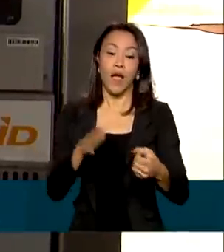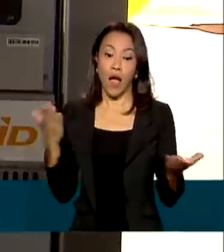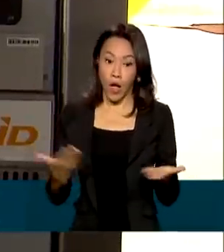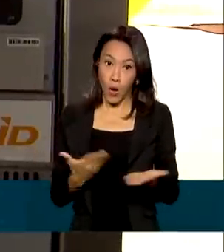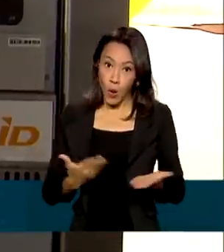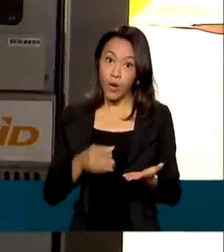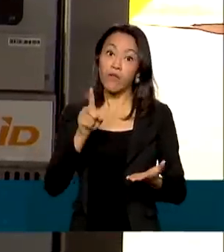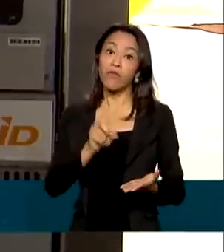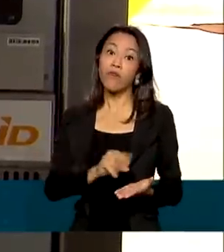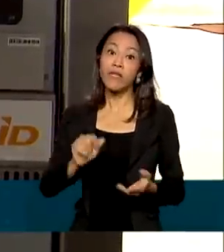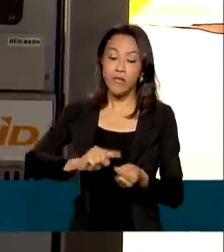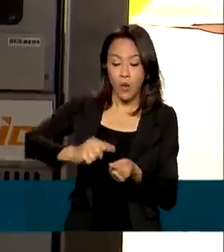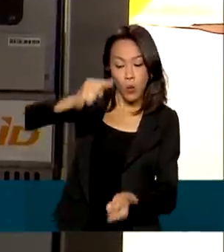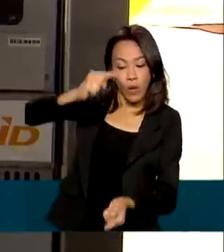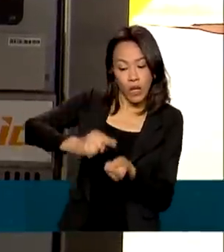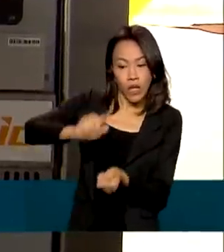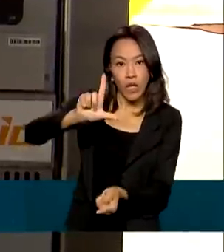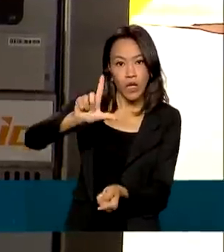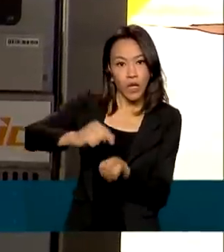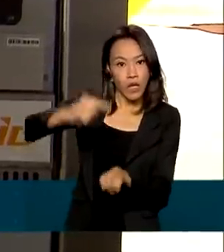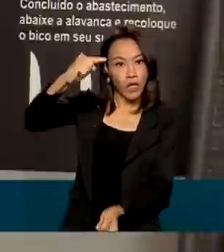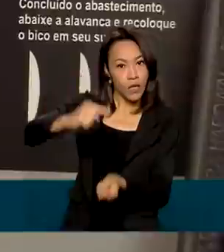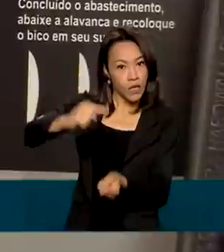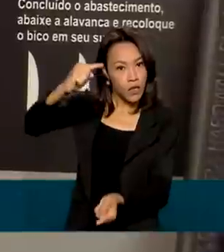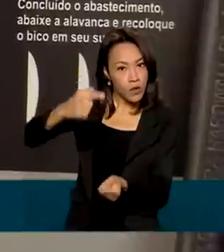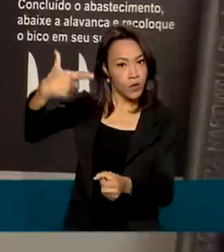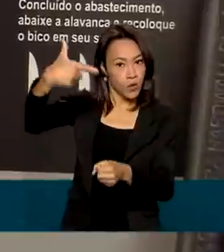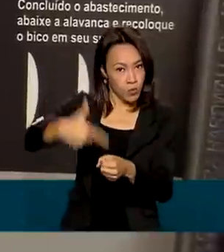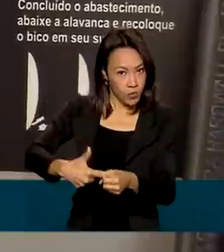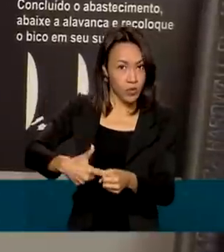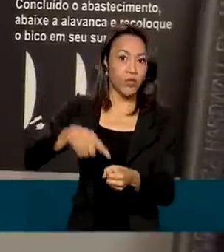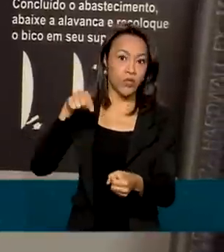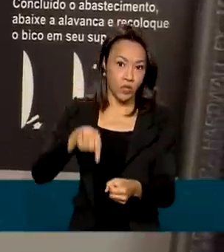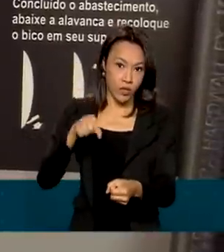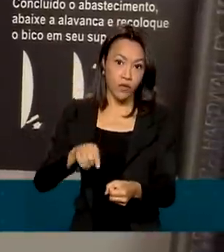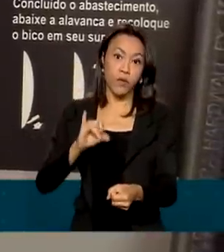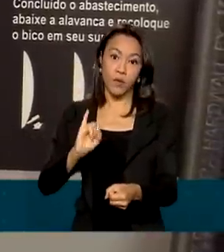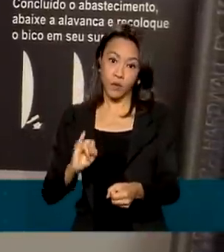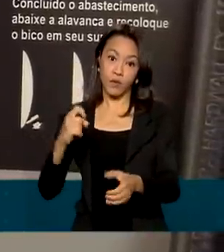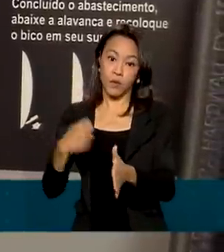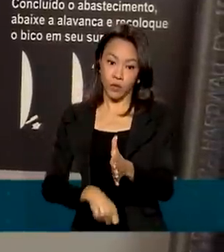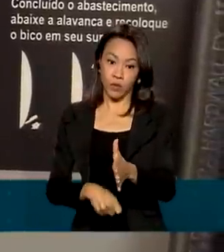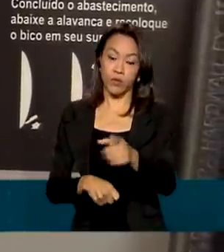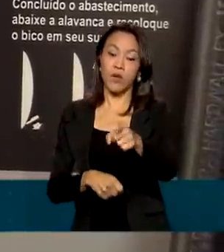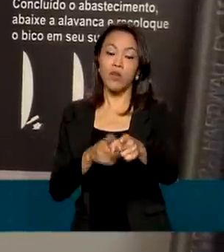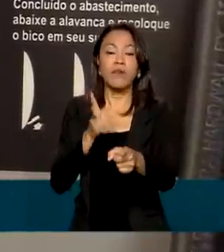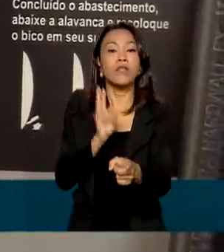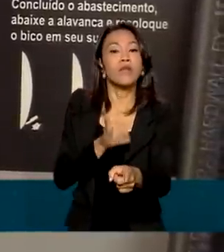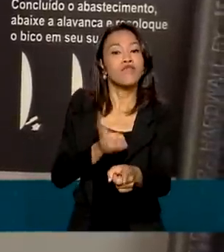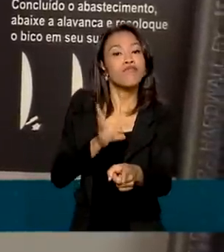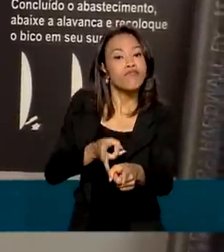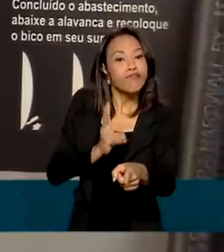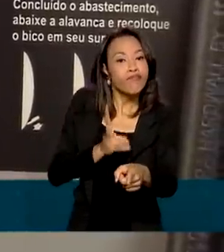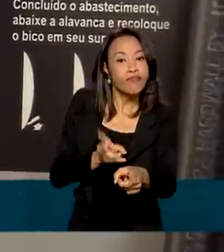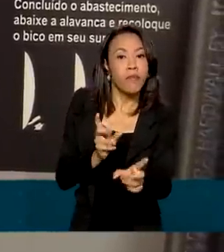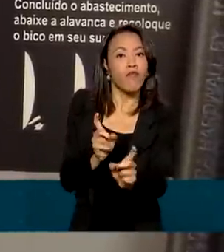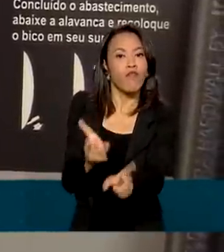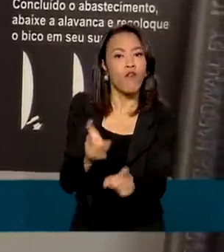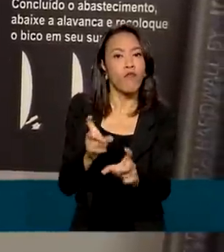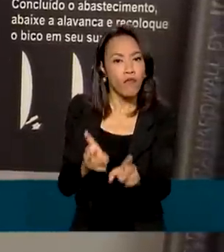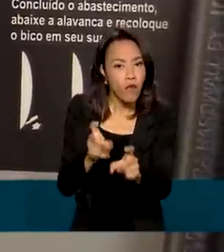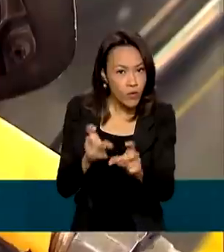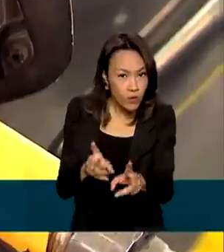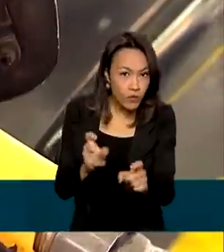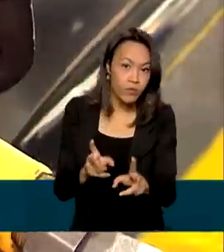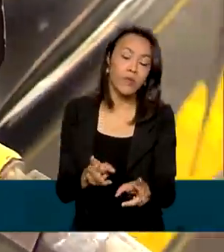incidir sobre o litro do combustível, que vai incidir sobre o litro do combustível será fixa por volume comercializado e